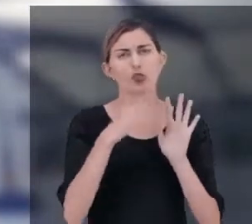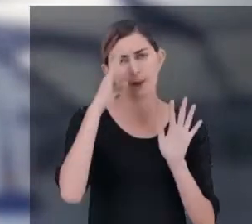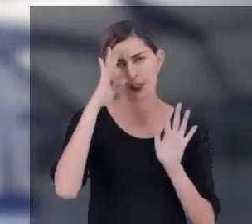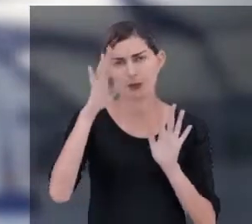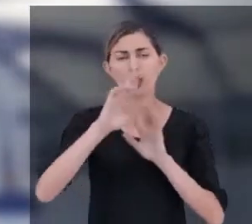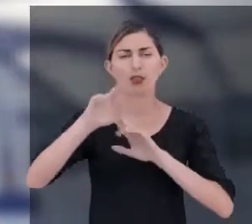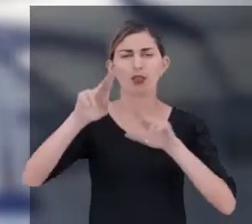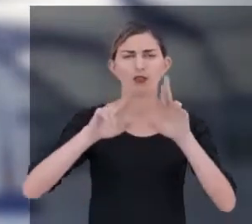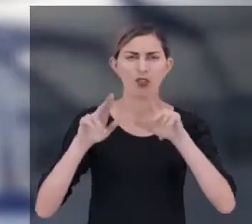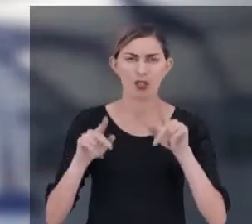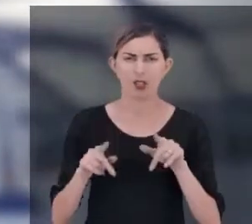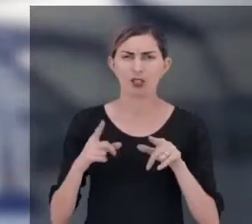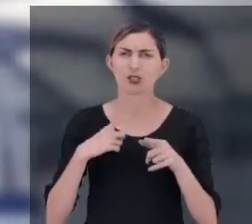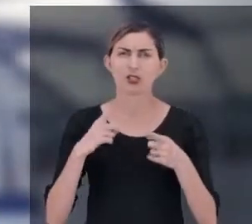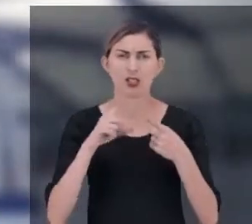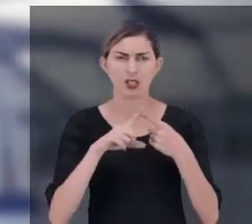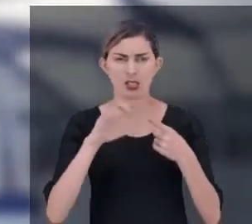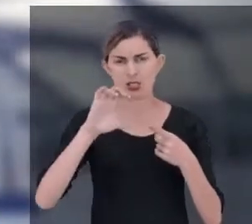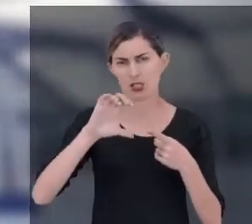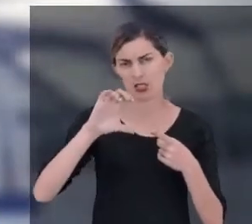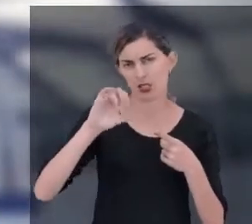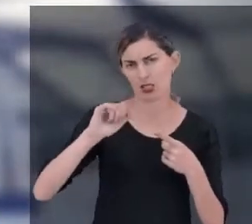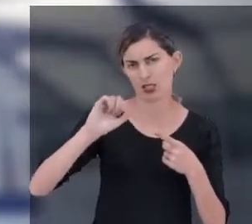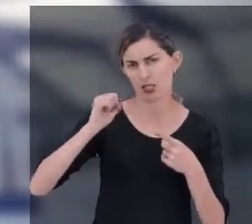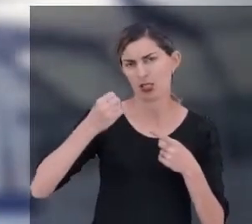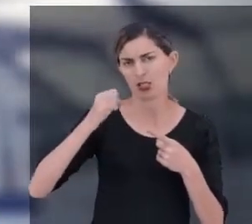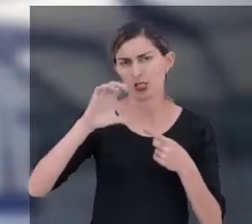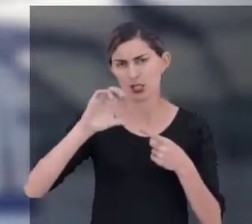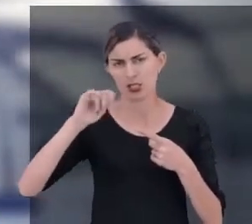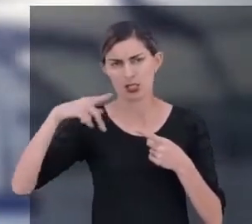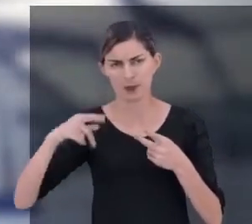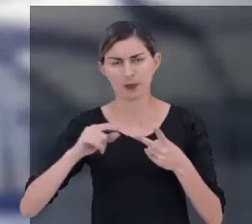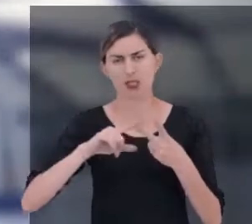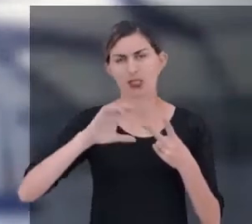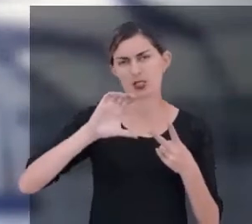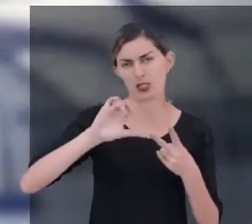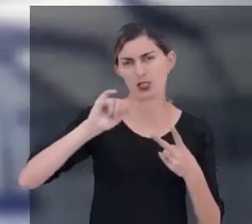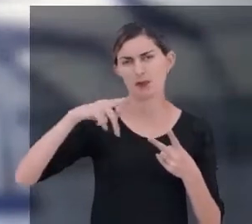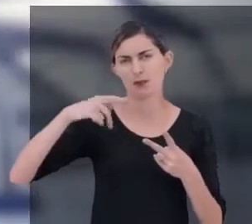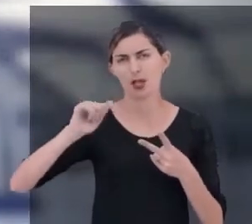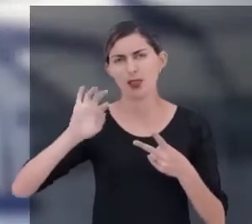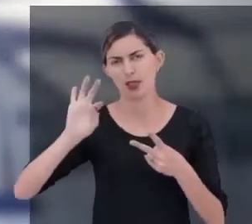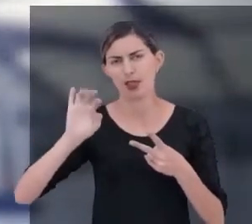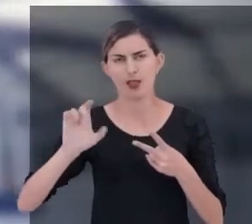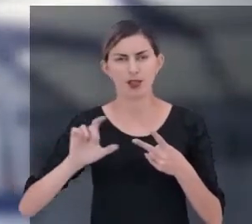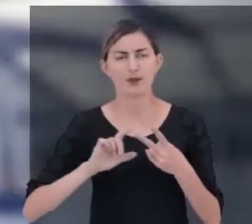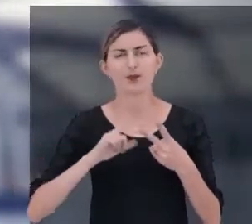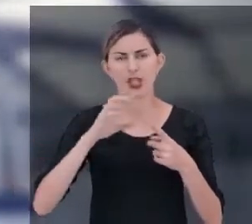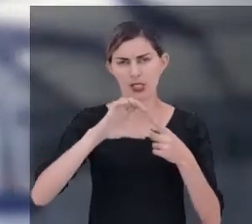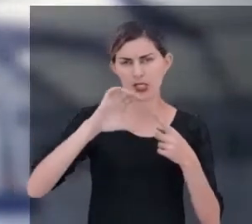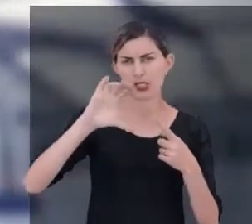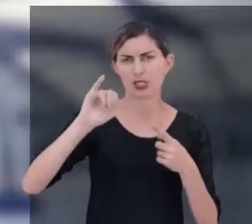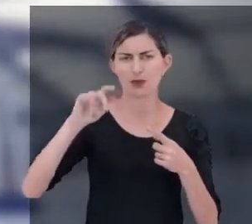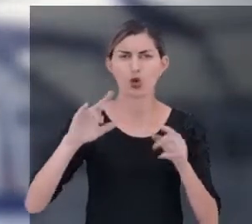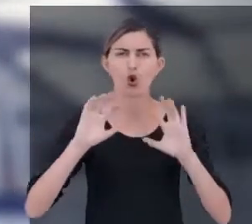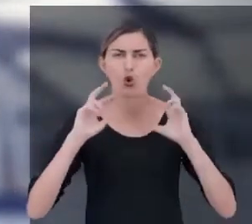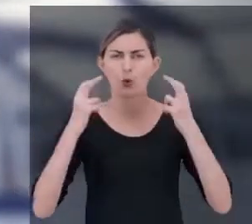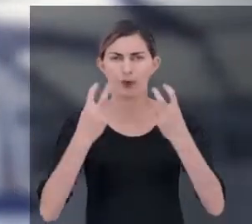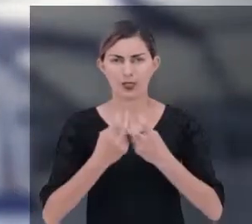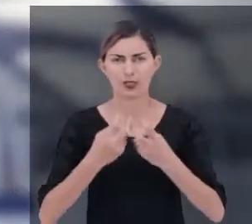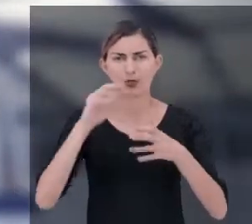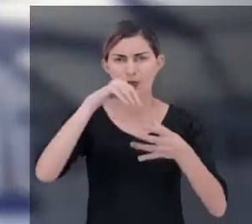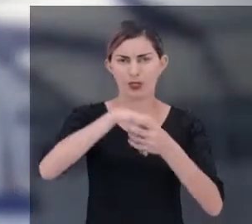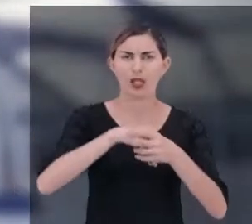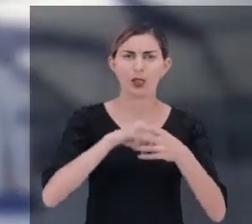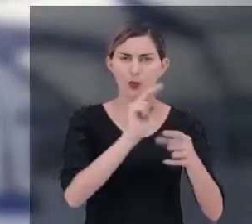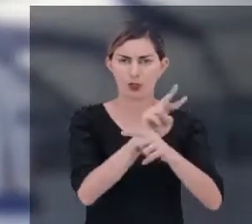as principais diferenças entre a SIPA e a SIPA-TR. A SIPA, já conhecida nossa, a Comissão Interna